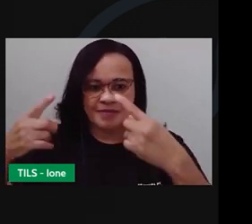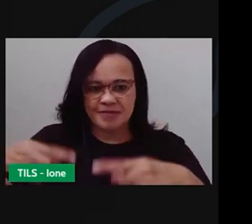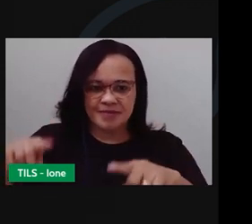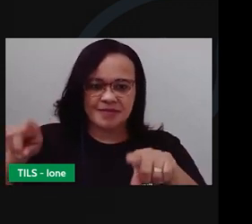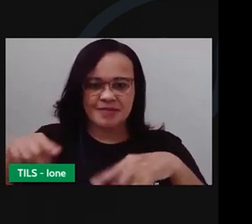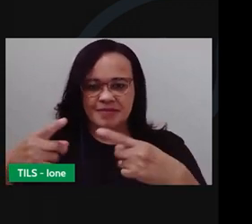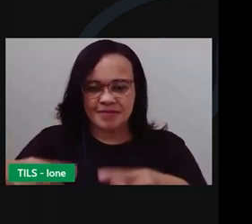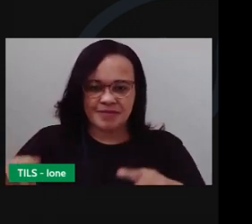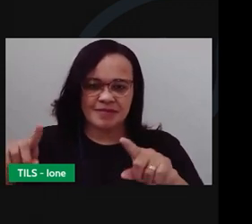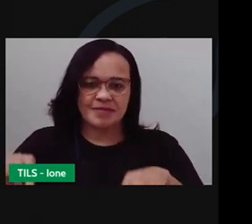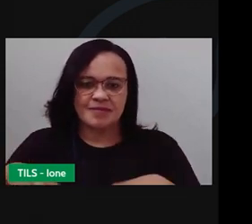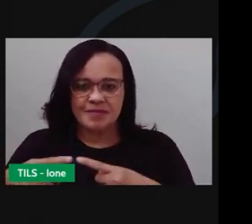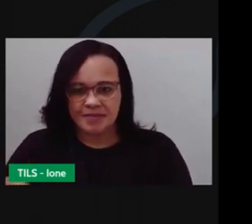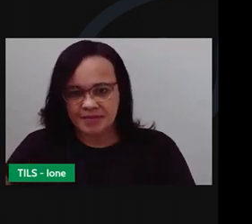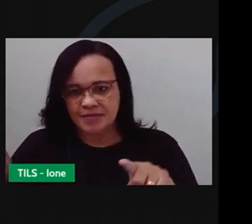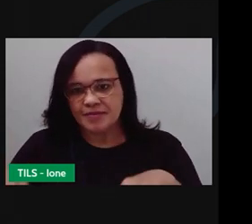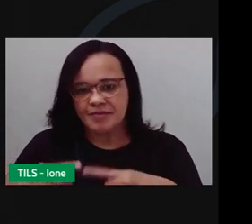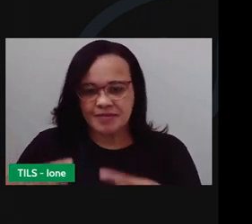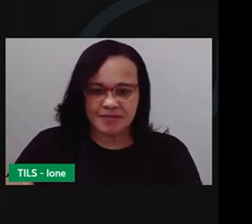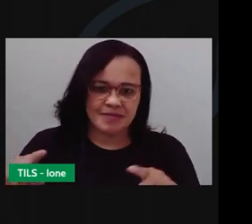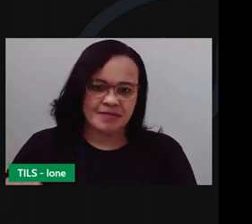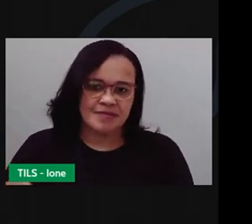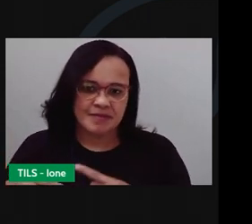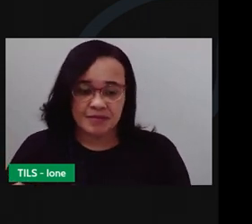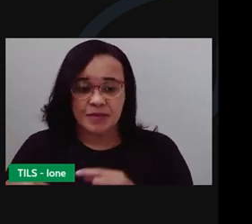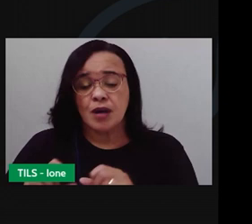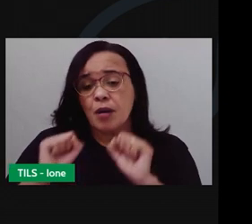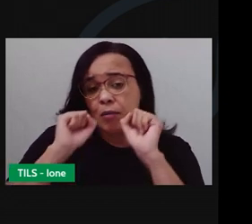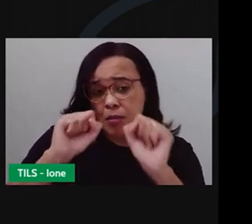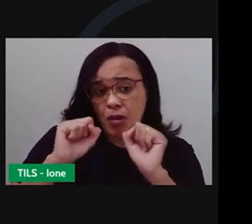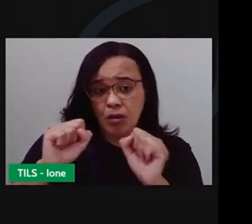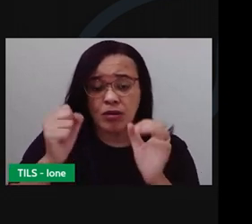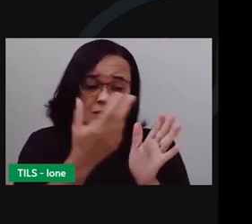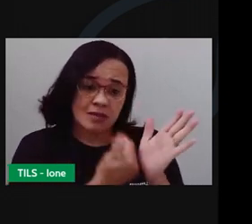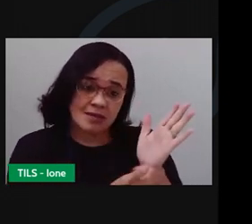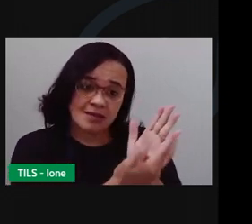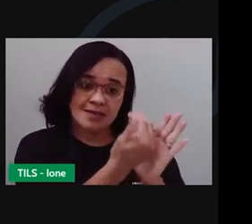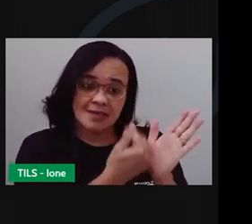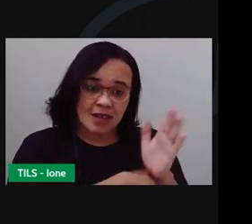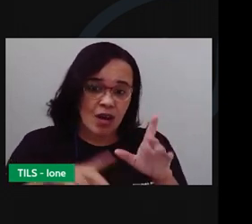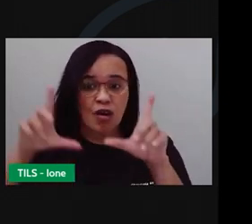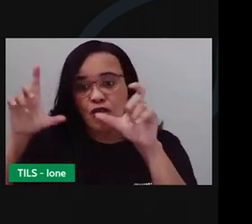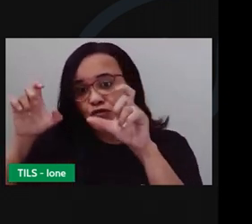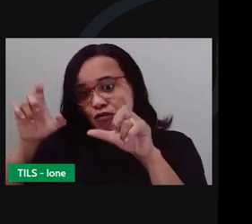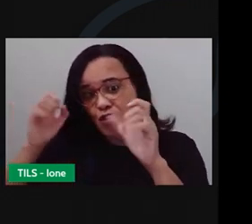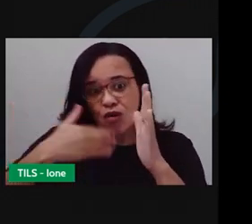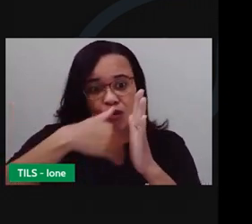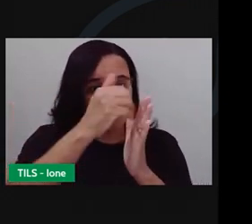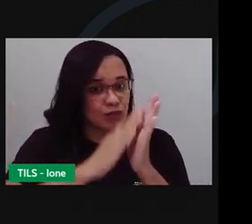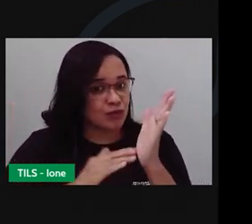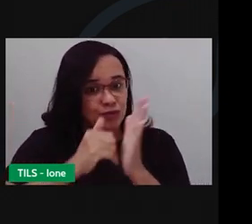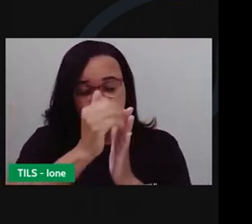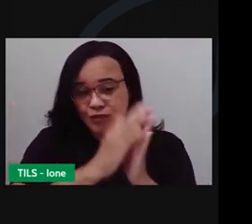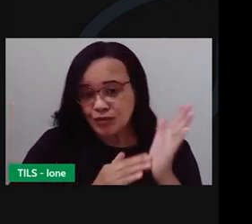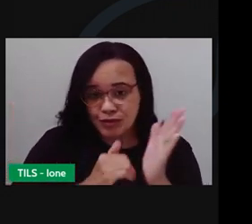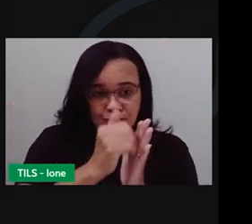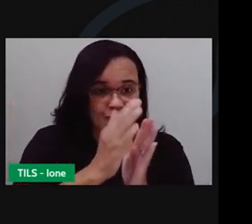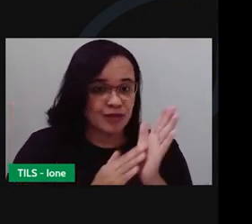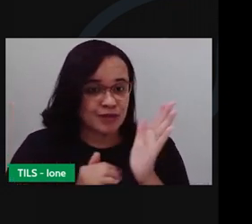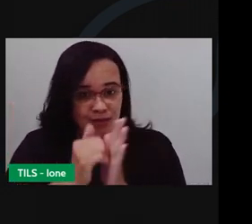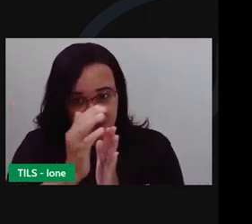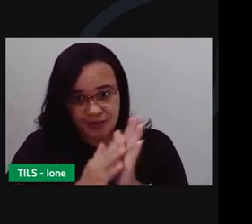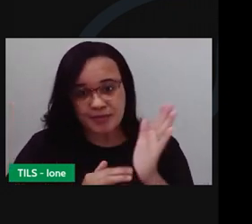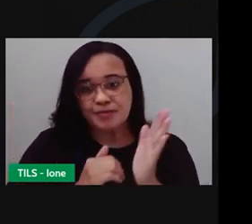Mas pode ser um desenho, uma foto, uma pintura, Cujo título